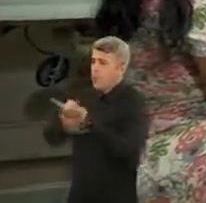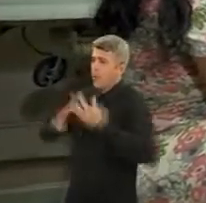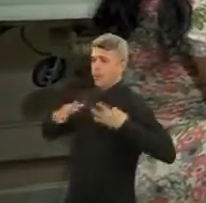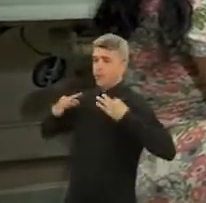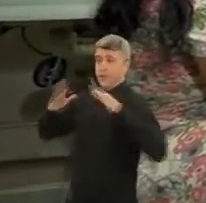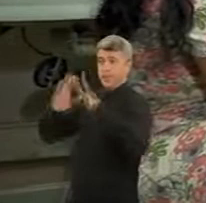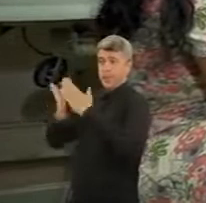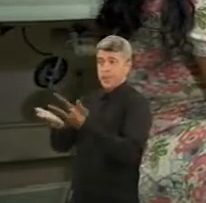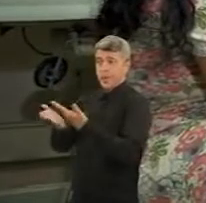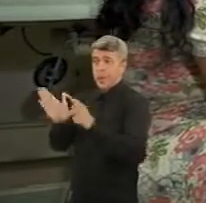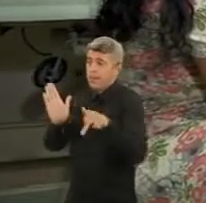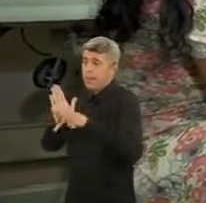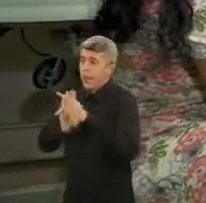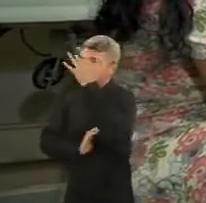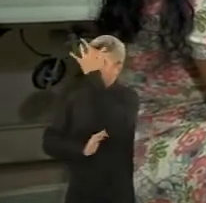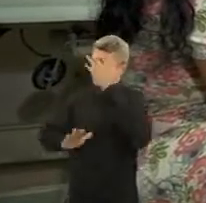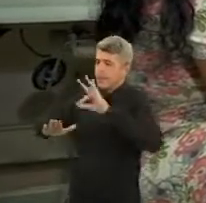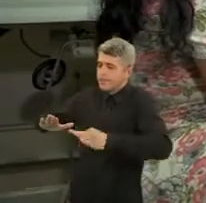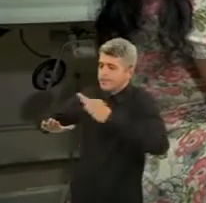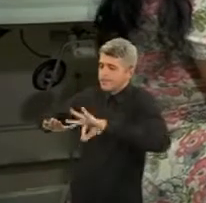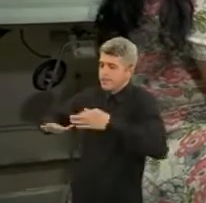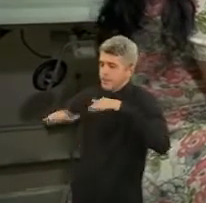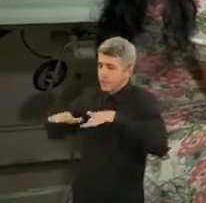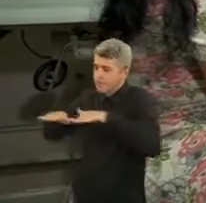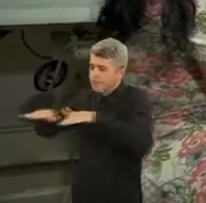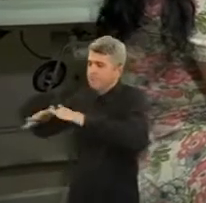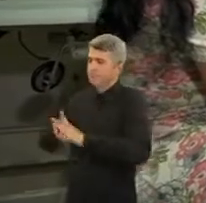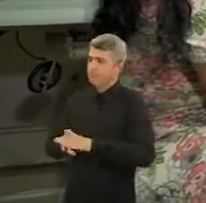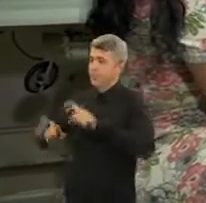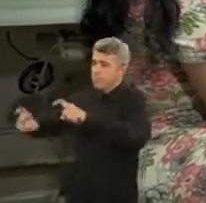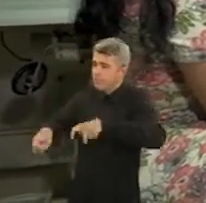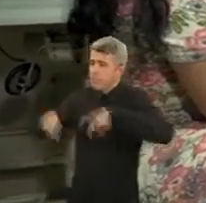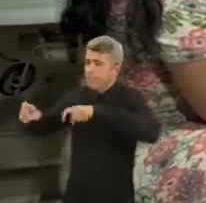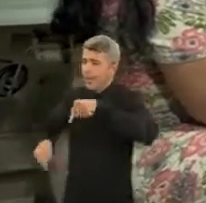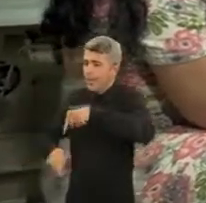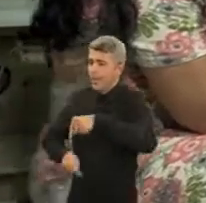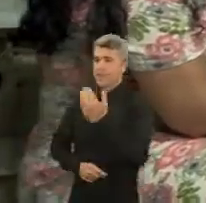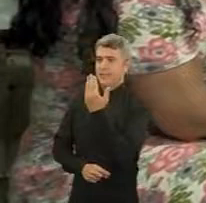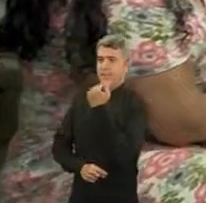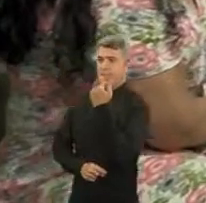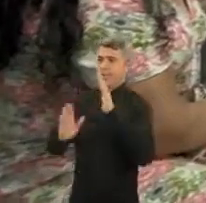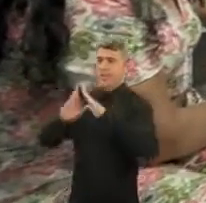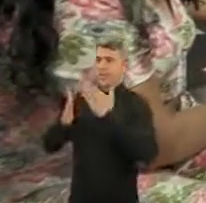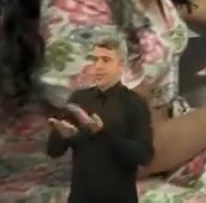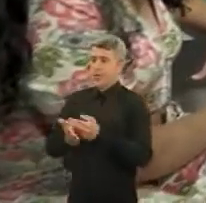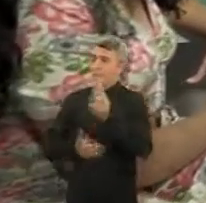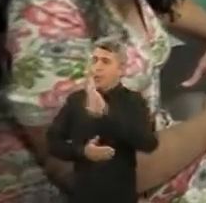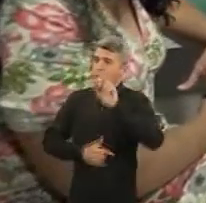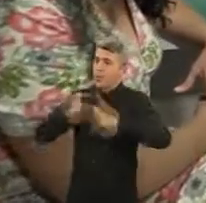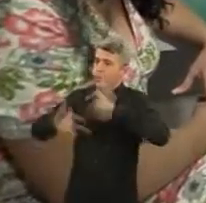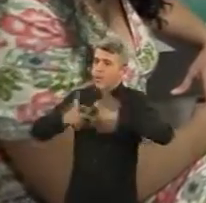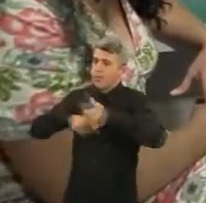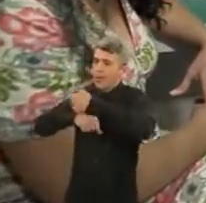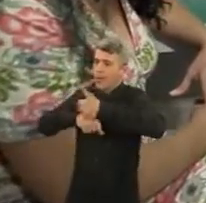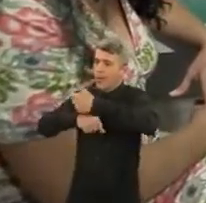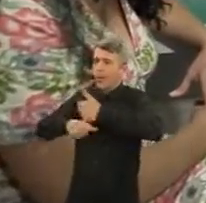a farda das escolas, das costureiras. A produção rural vai ser a merenda escolar. Vamos utilizar a